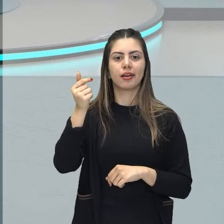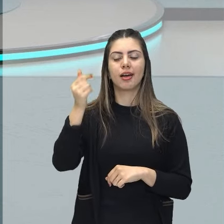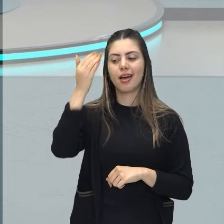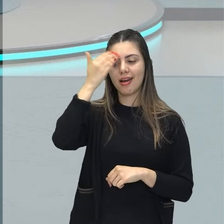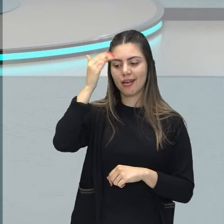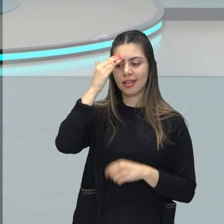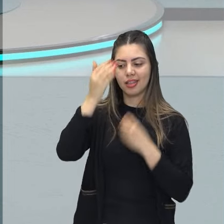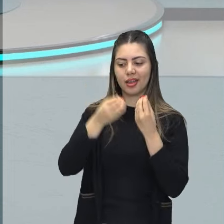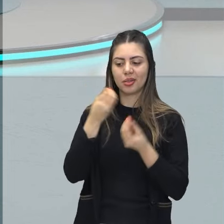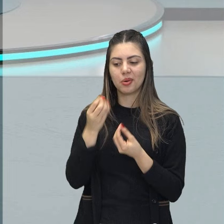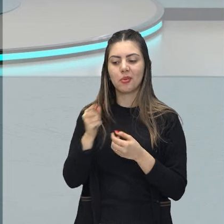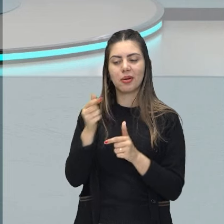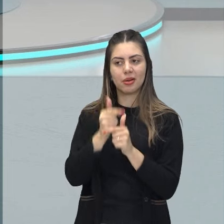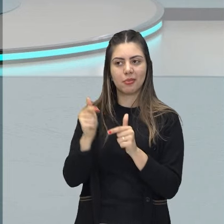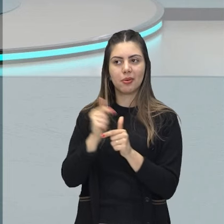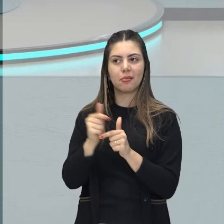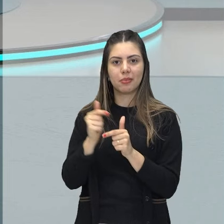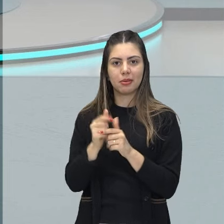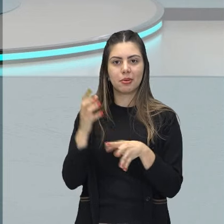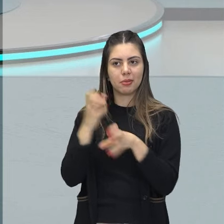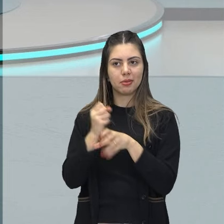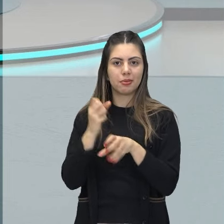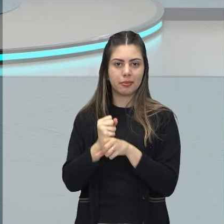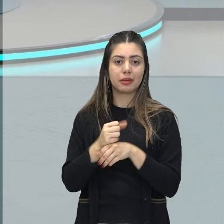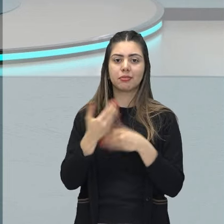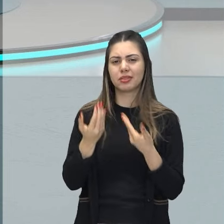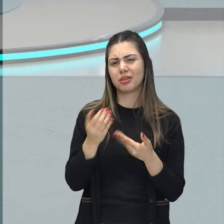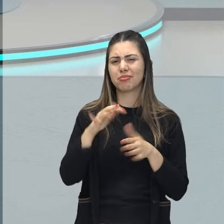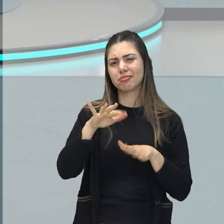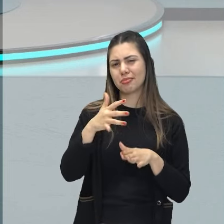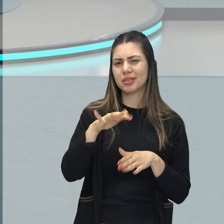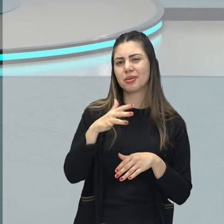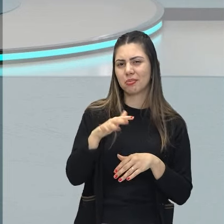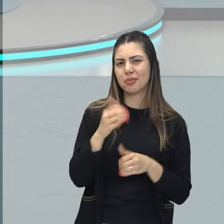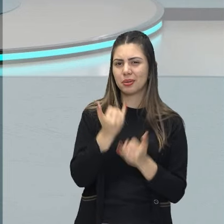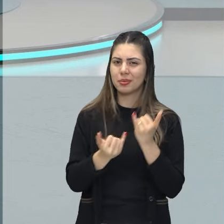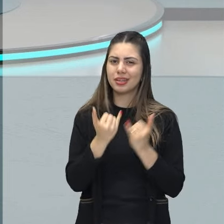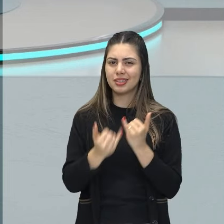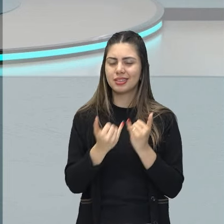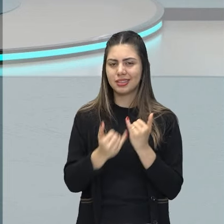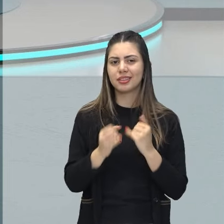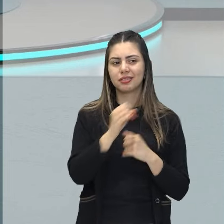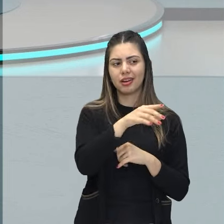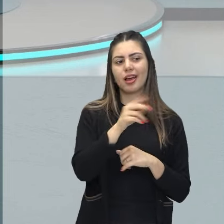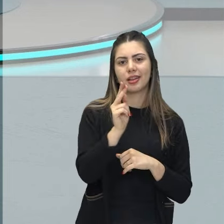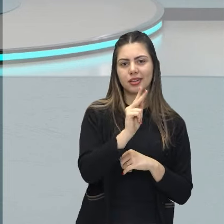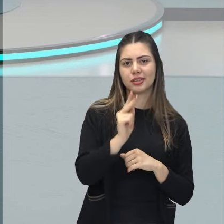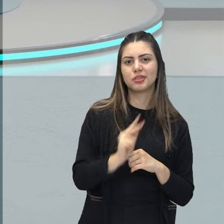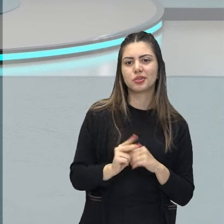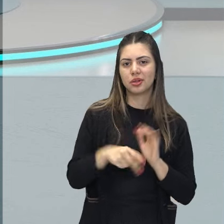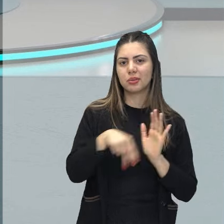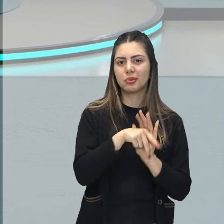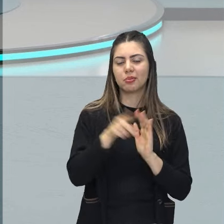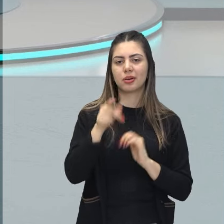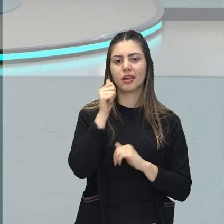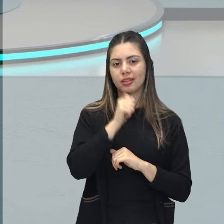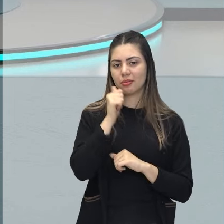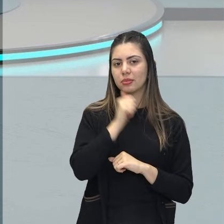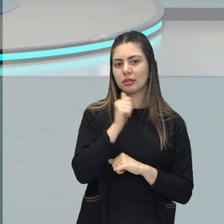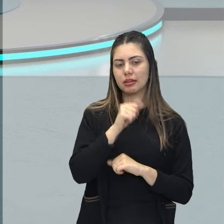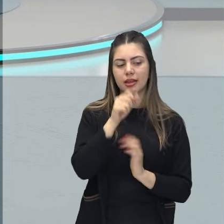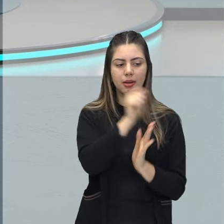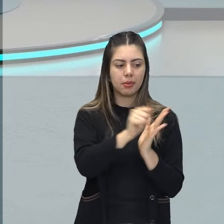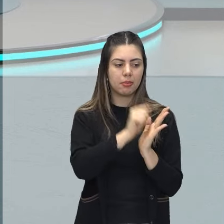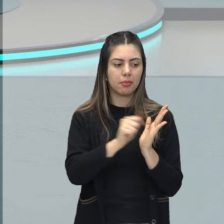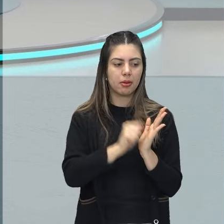entender o problema de matemática. Seria mais ou menos isso que acontece na história de Clarice Lispector. Nas histórias, em